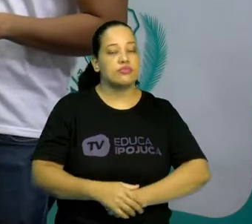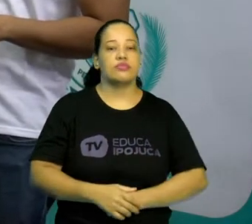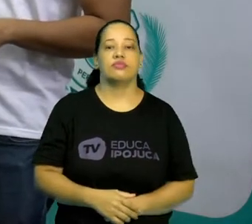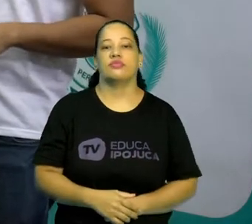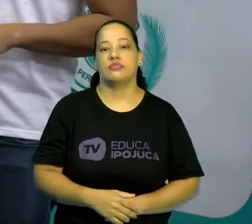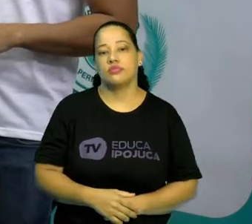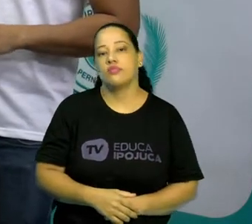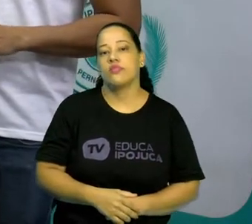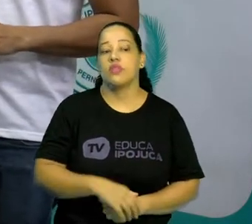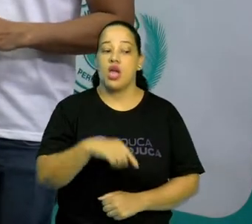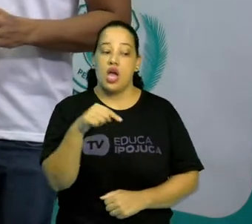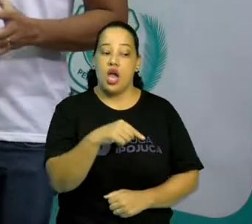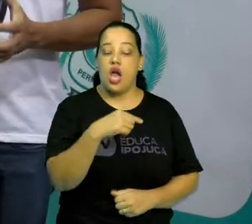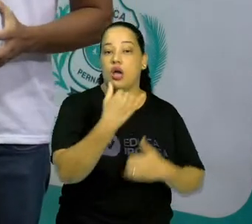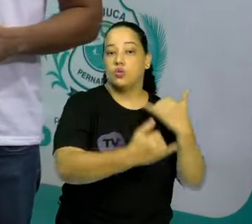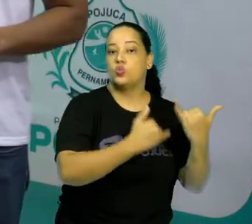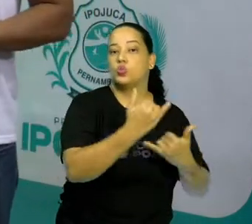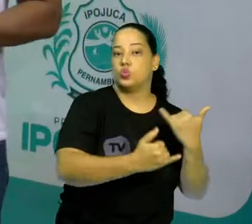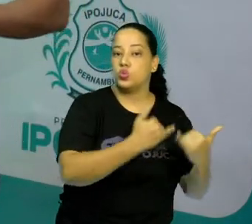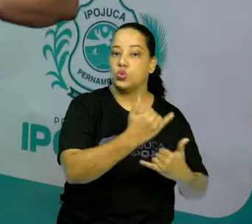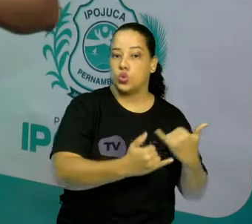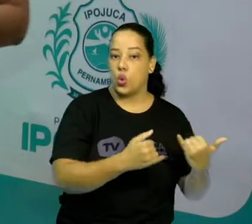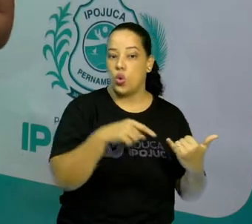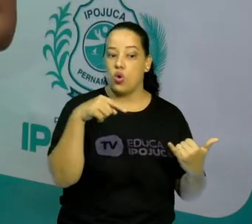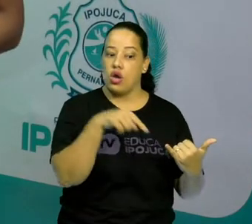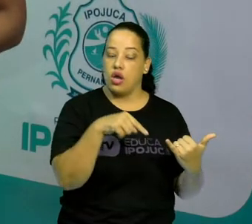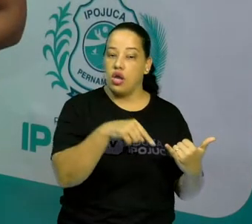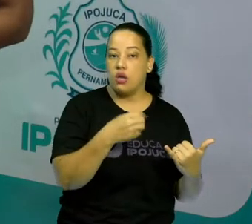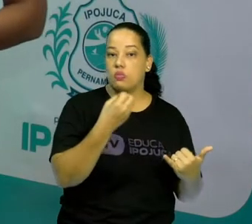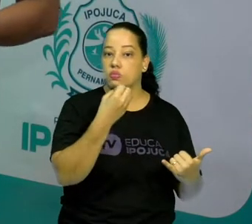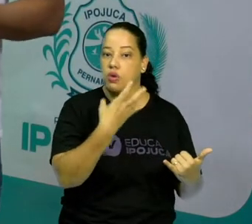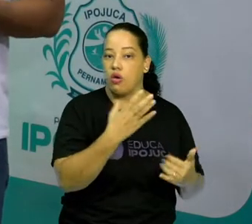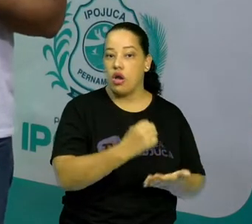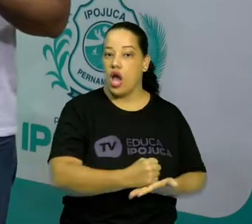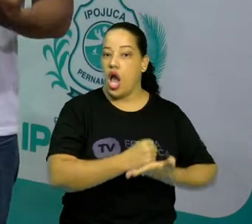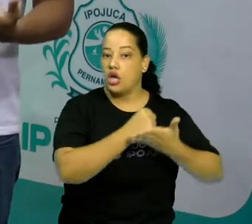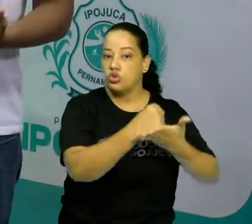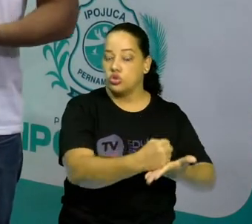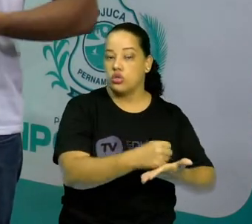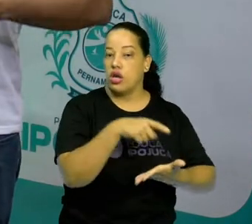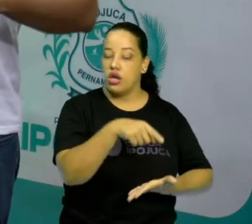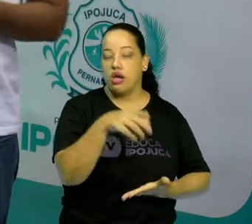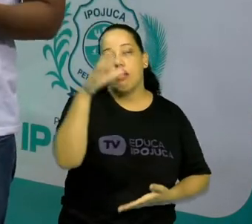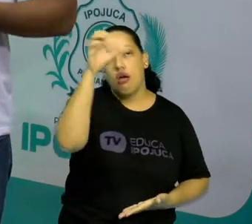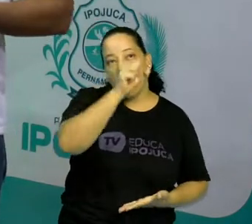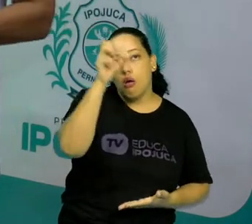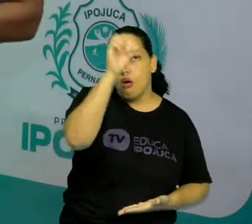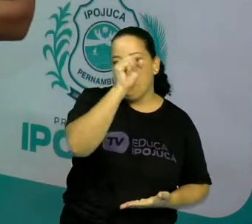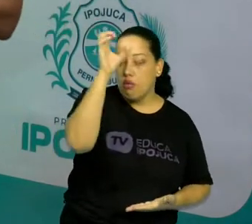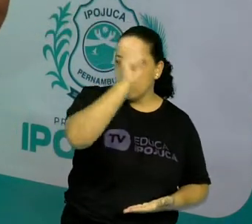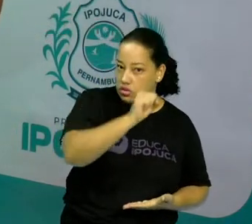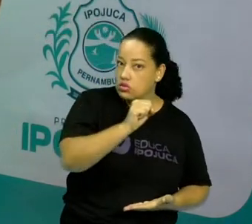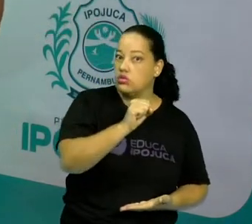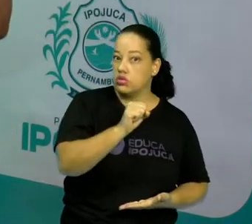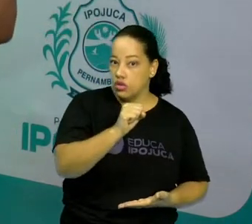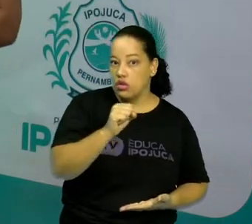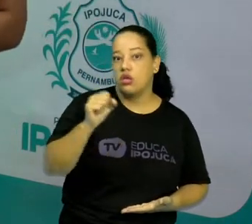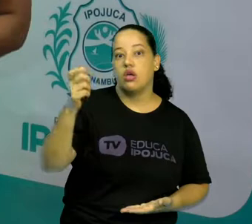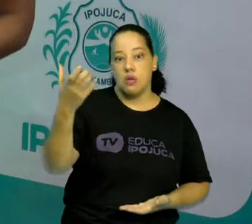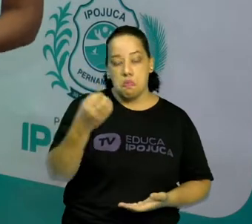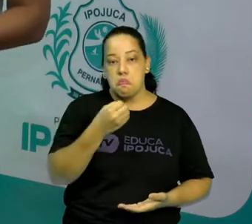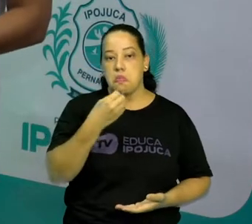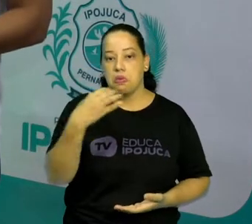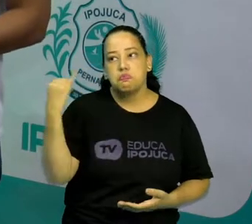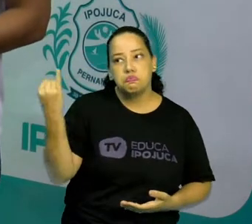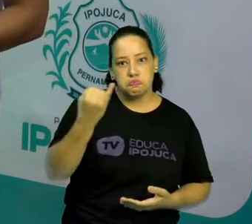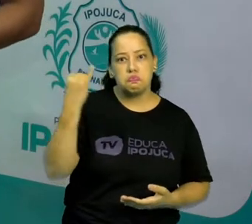O jogo vai oferecer situações de aprendizagens que são ricas e são interessantes, são